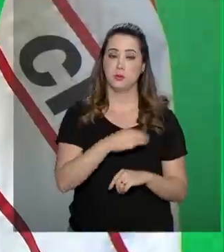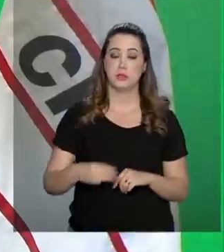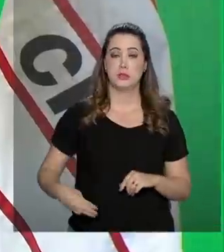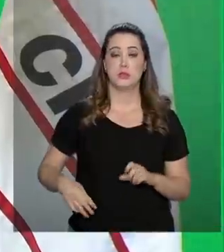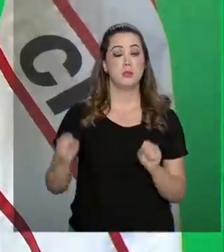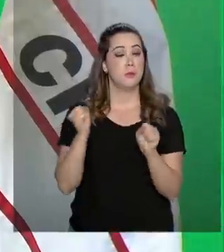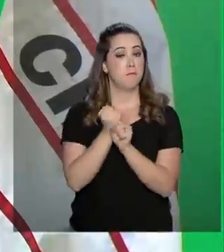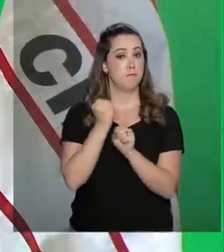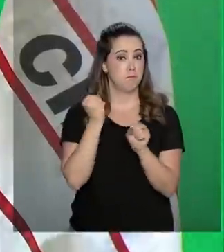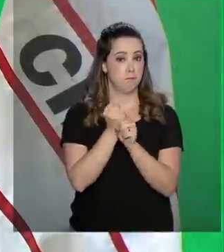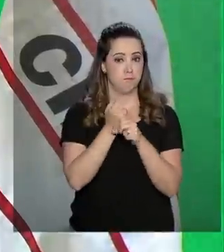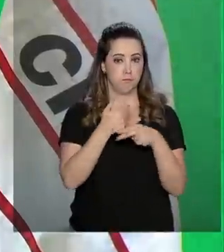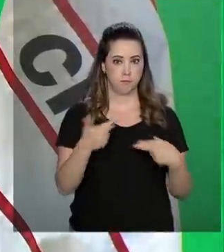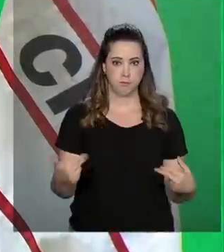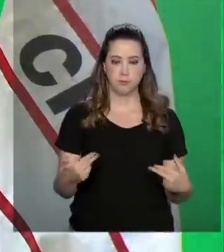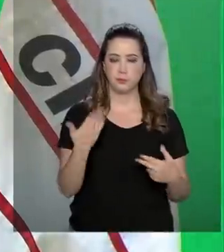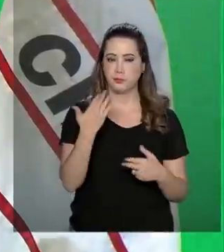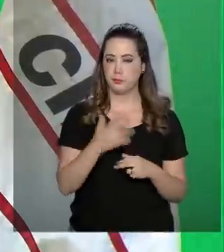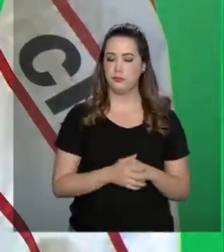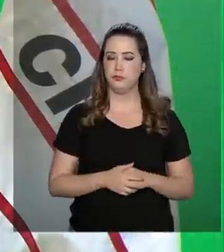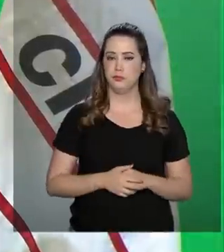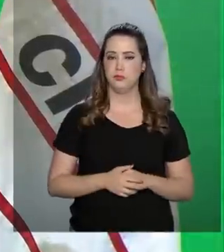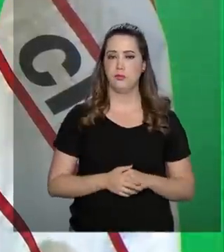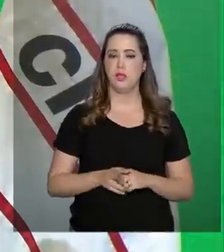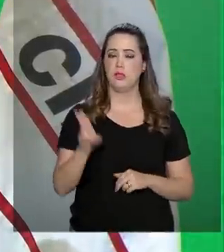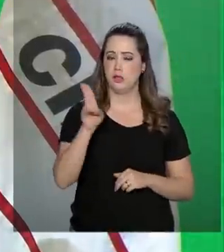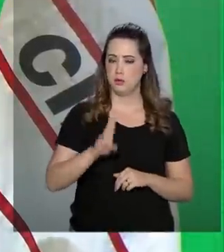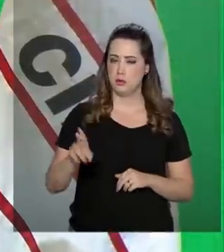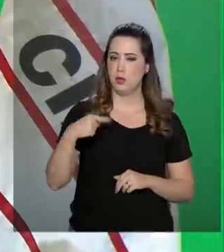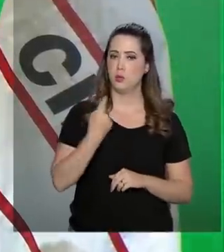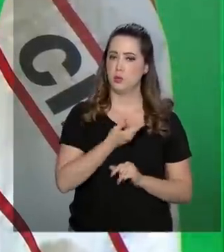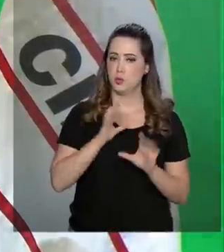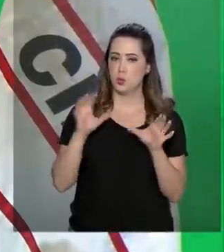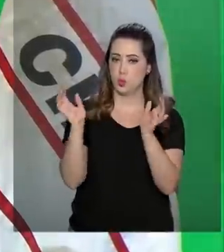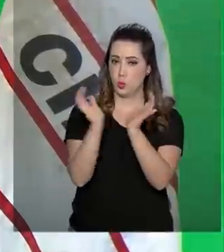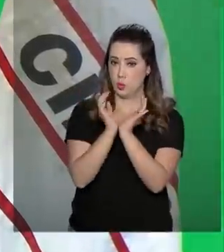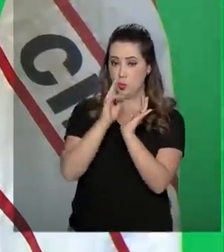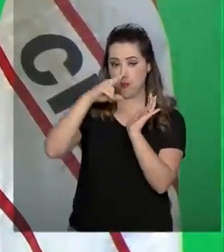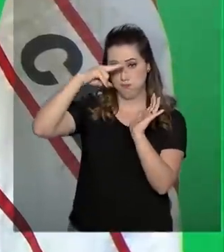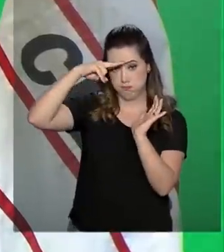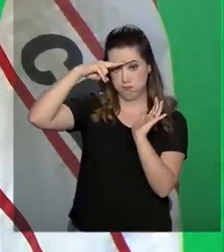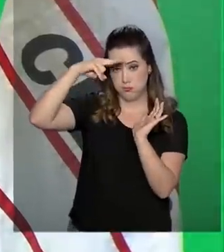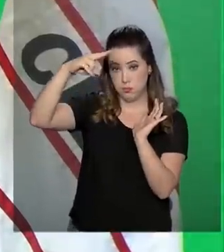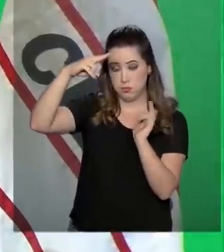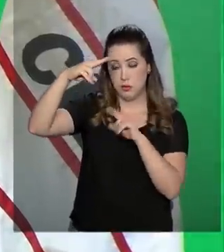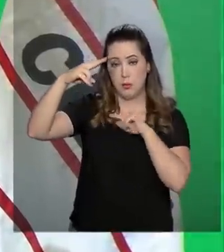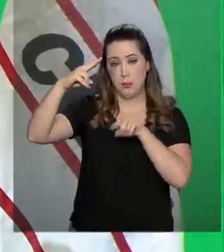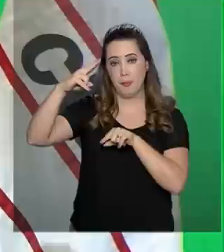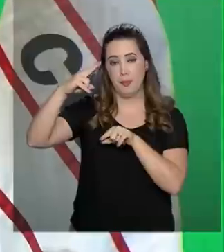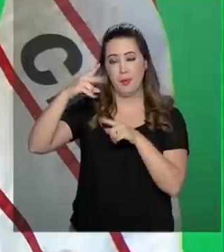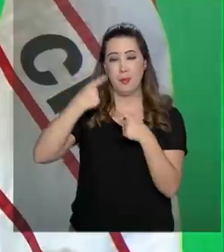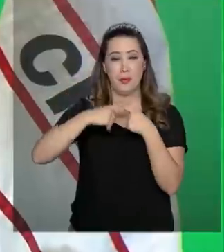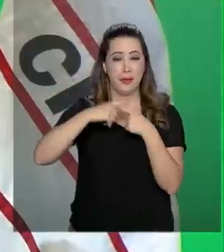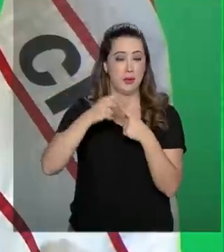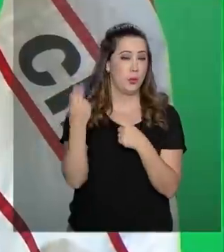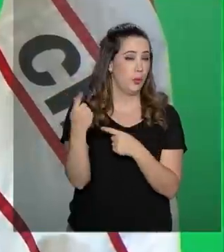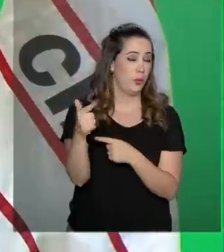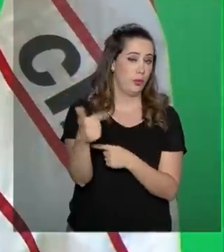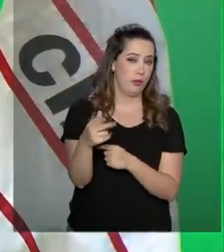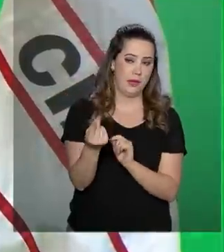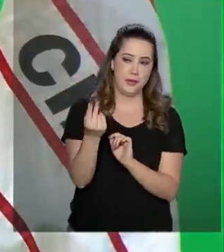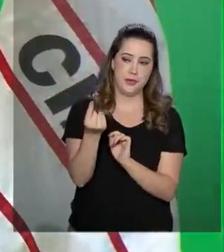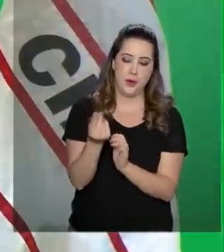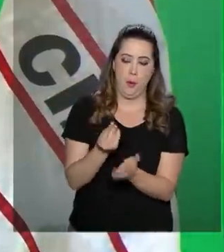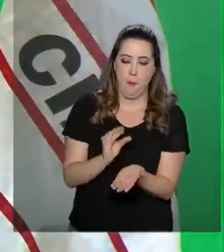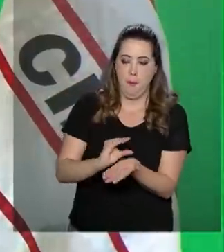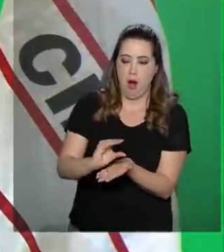Que tem usado o nosso Exército Brasileiro para suprir a falta de recursos que temos para